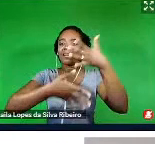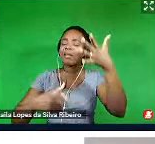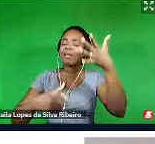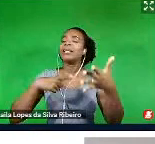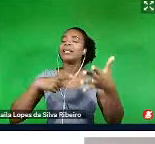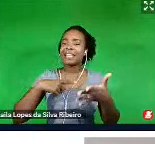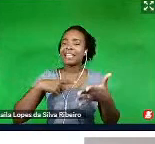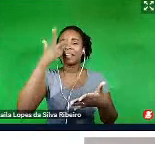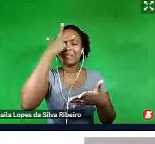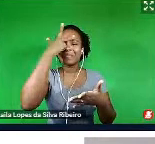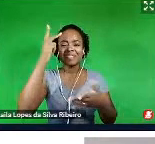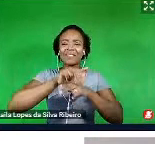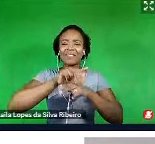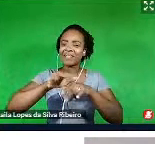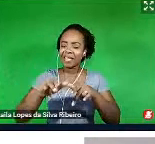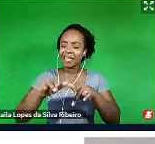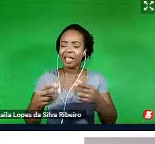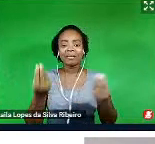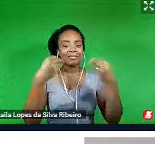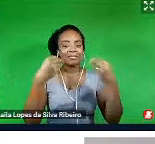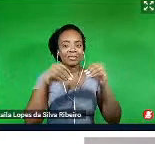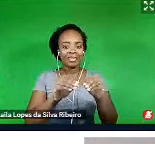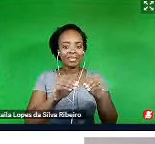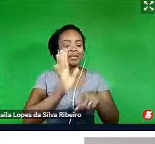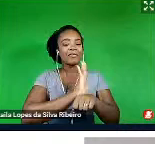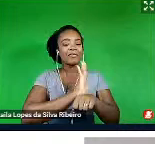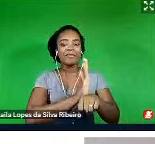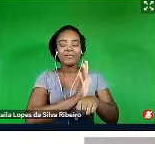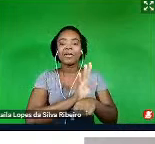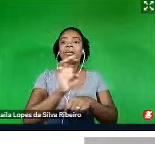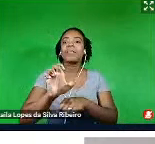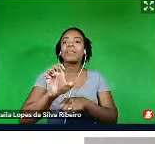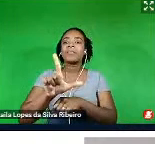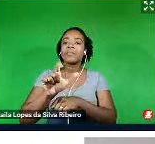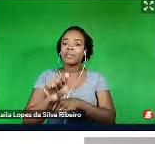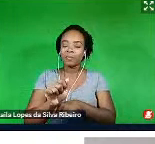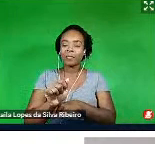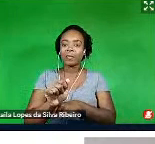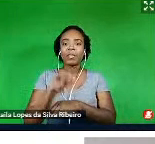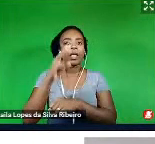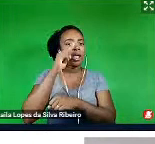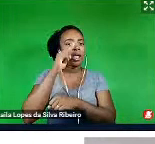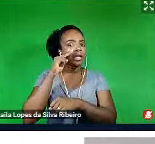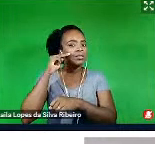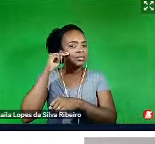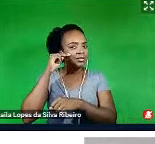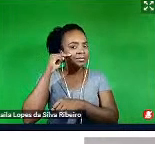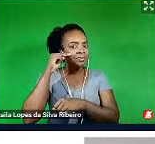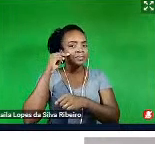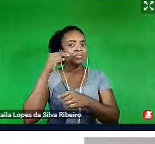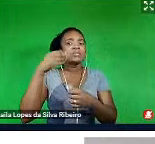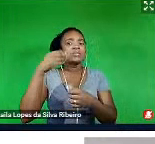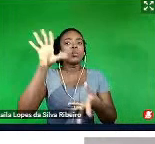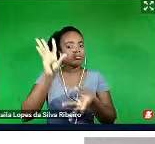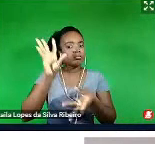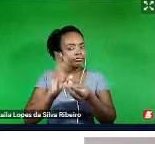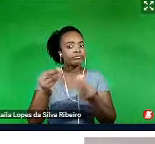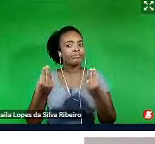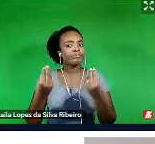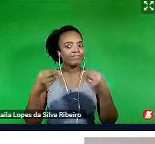sentido do próprio filme Ela, Neuri compartilhou com a gente aqui um pouco da sinopse, dizendo